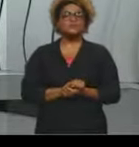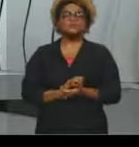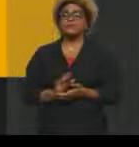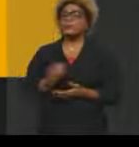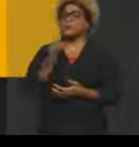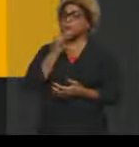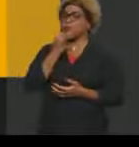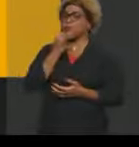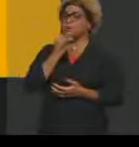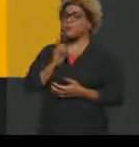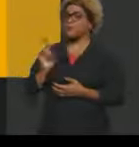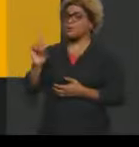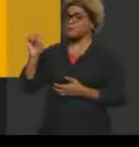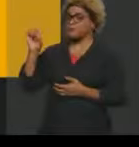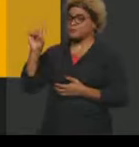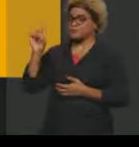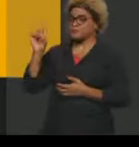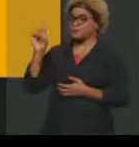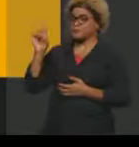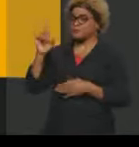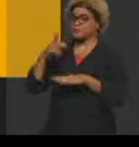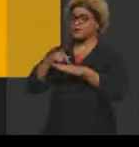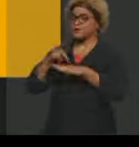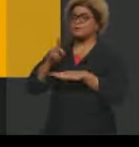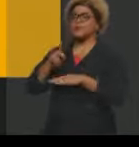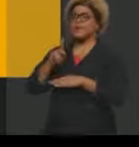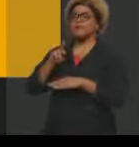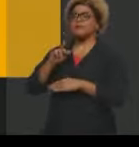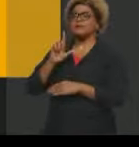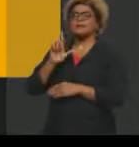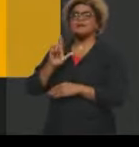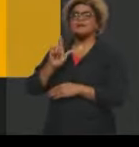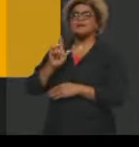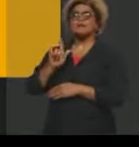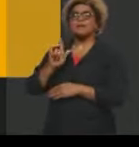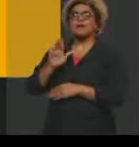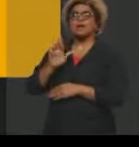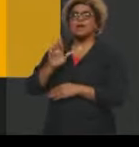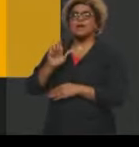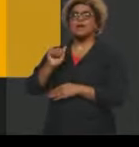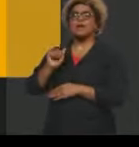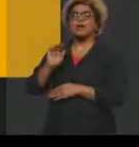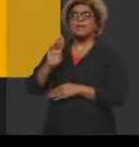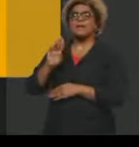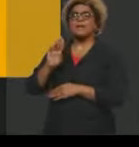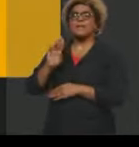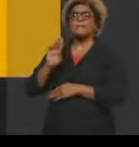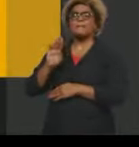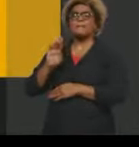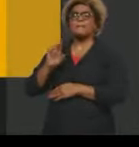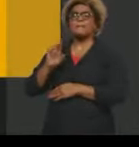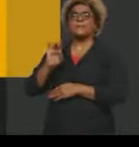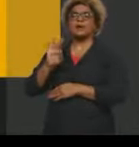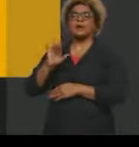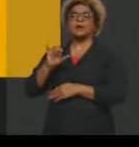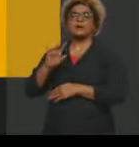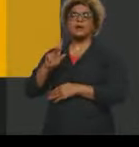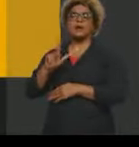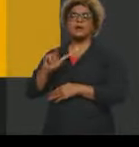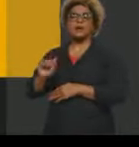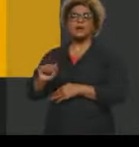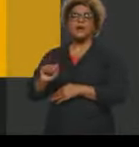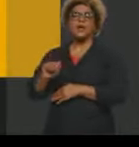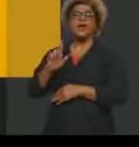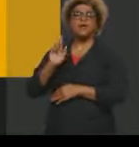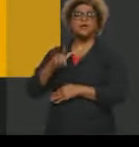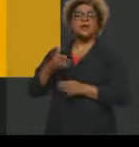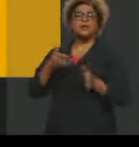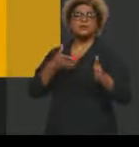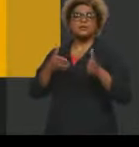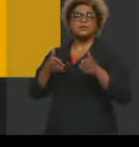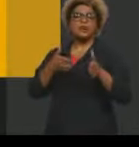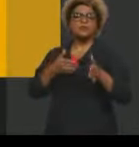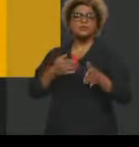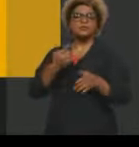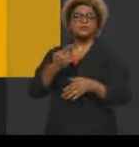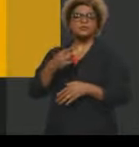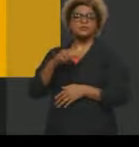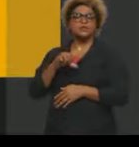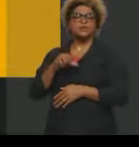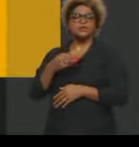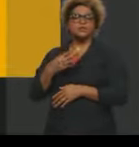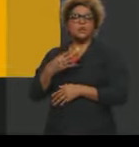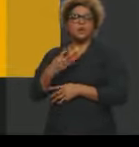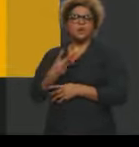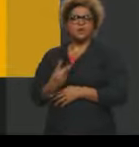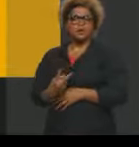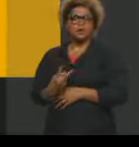na Grã-Bretanha, a gente pode dizer aí na 10 de 1940, que é esse período que nós tratamos aí da Segunda Guerra Mundial, em que nós temos aí várias